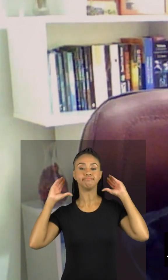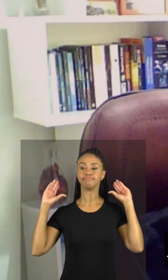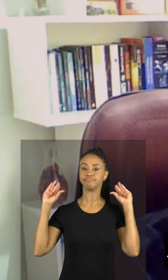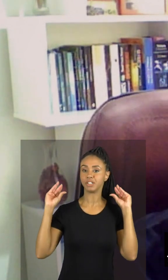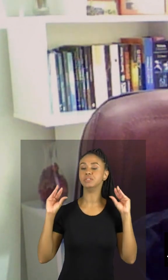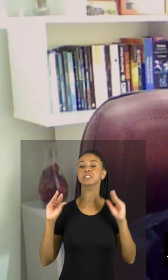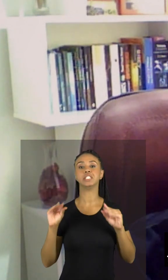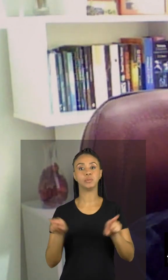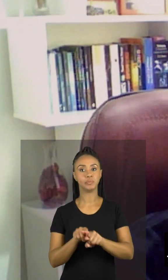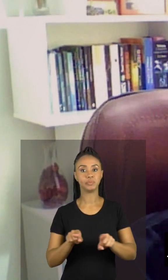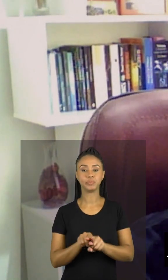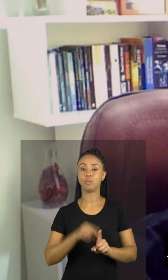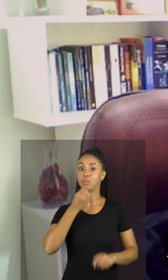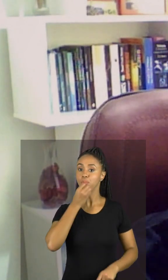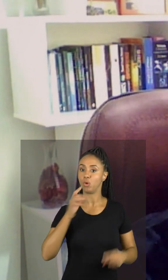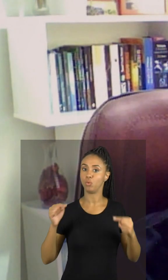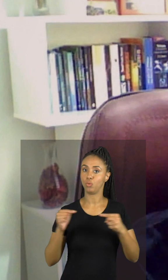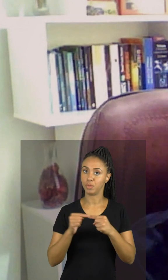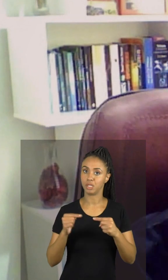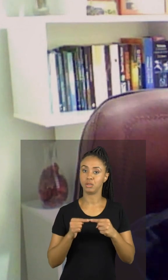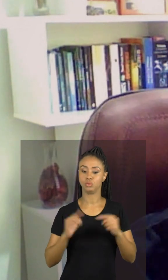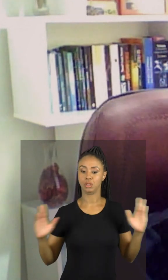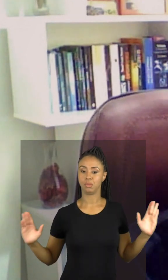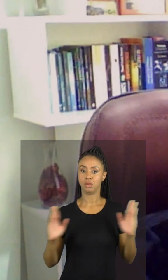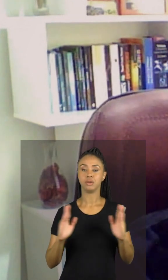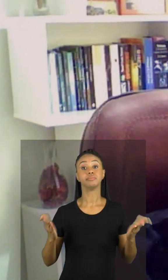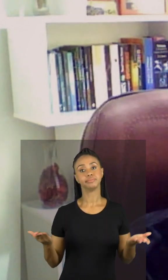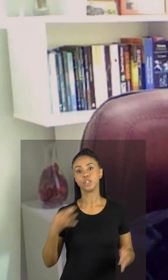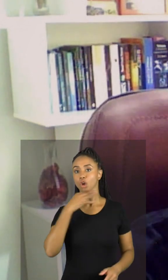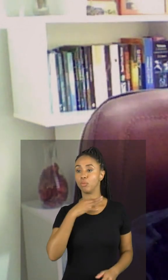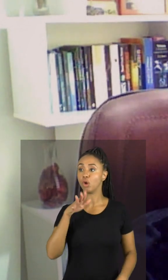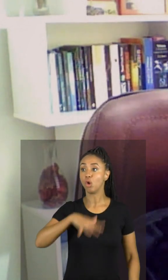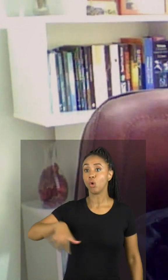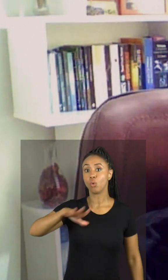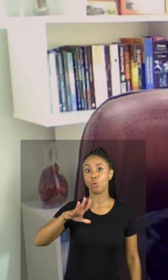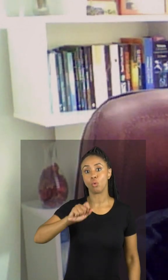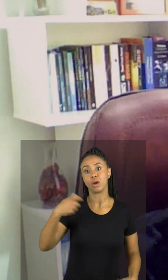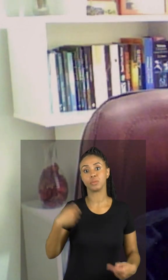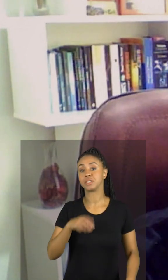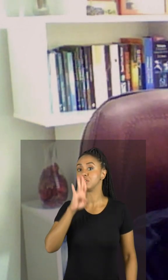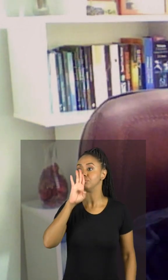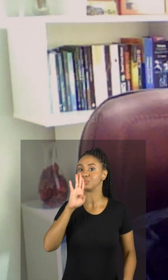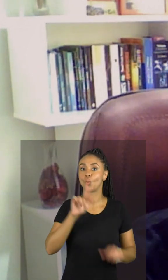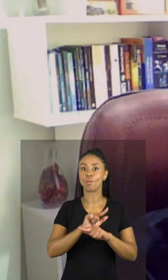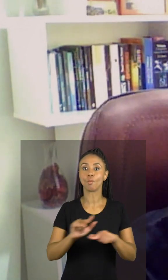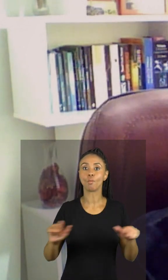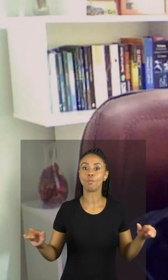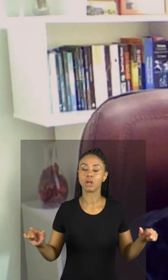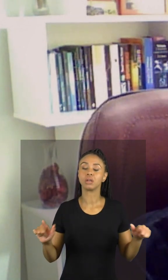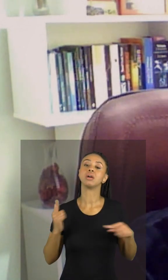aí também com o tamanho ideal. E, lógico, o quarto precisa ser silencioso. Isso é essencial para